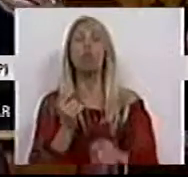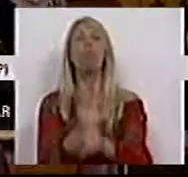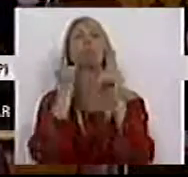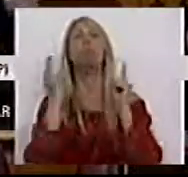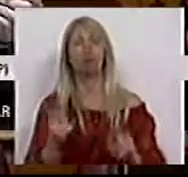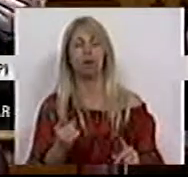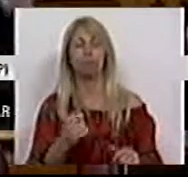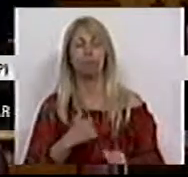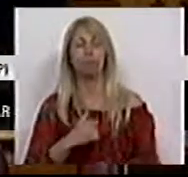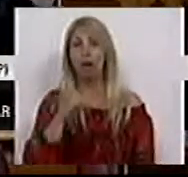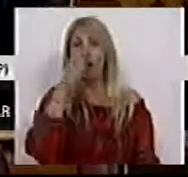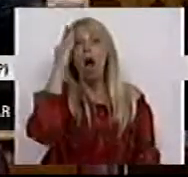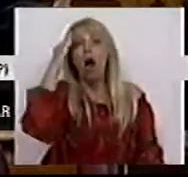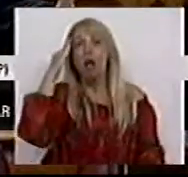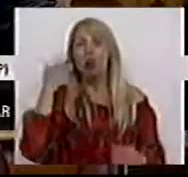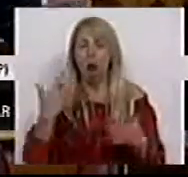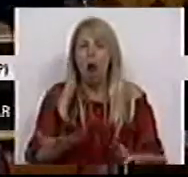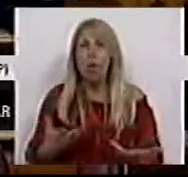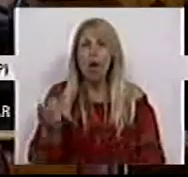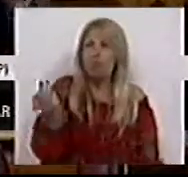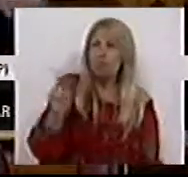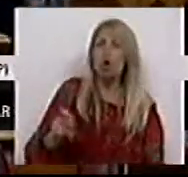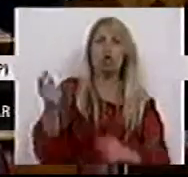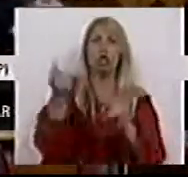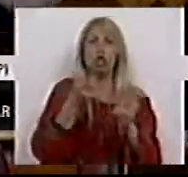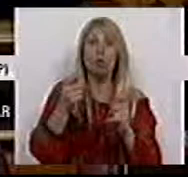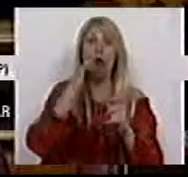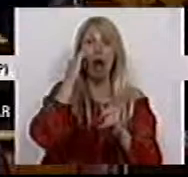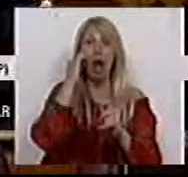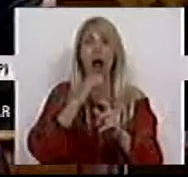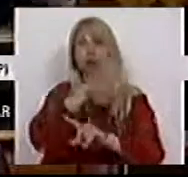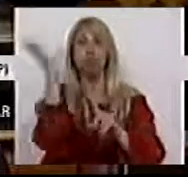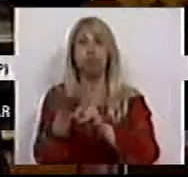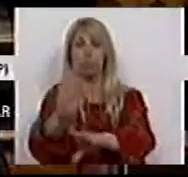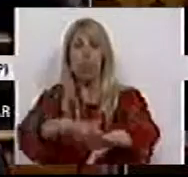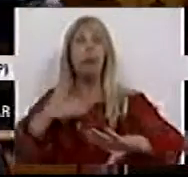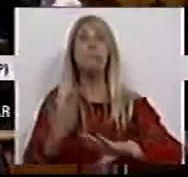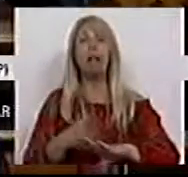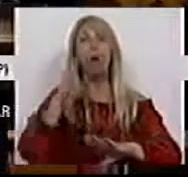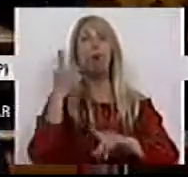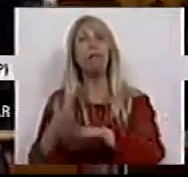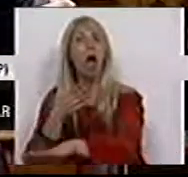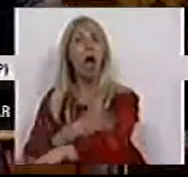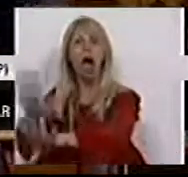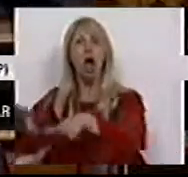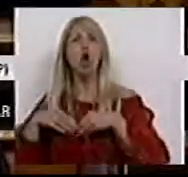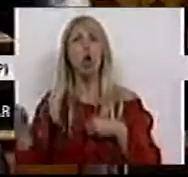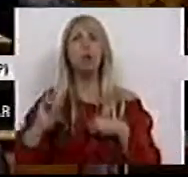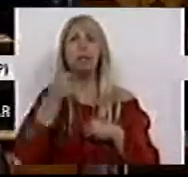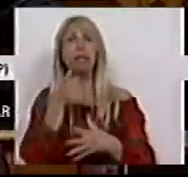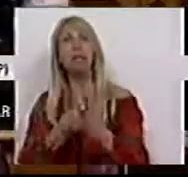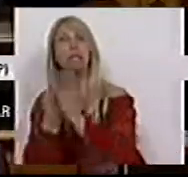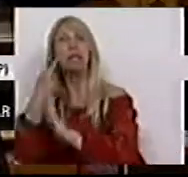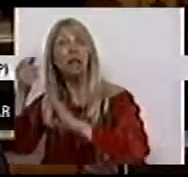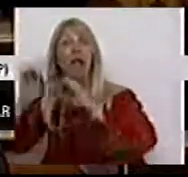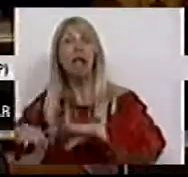que vir agora discutir o agravamento penal, quando não se aceitaram um conjunto de outras medidas preventivas, dissuasoras e